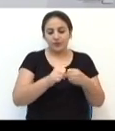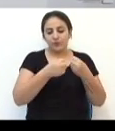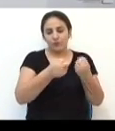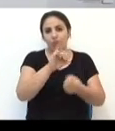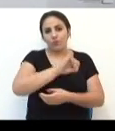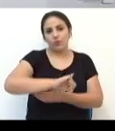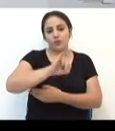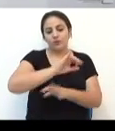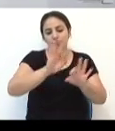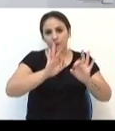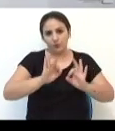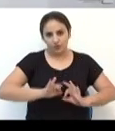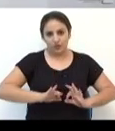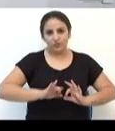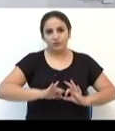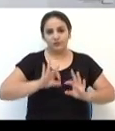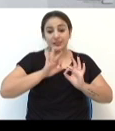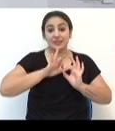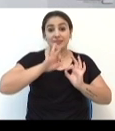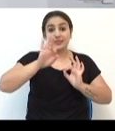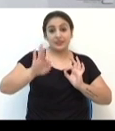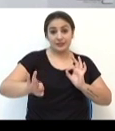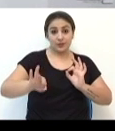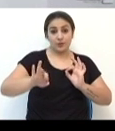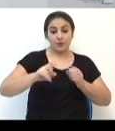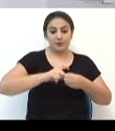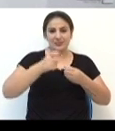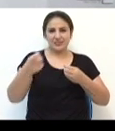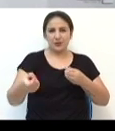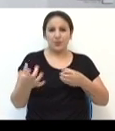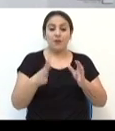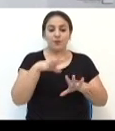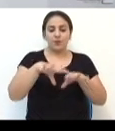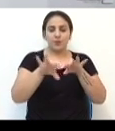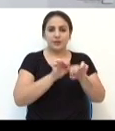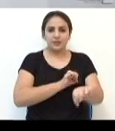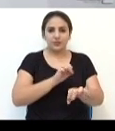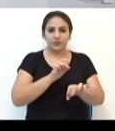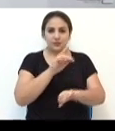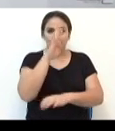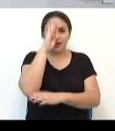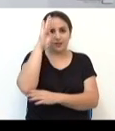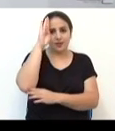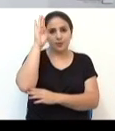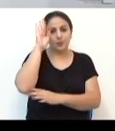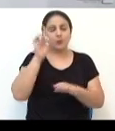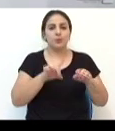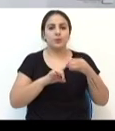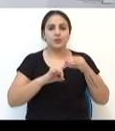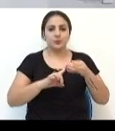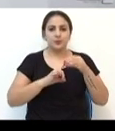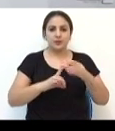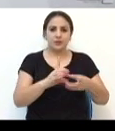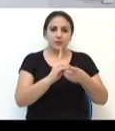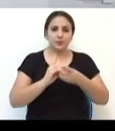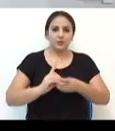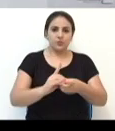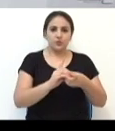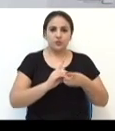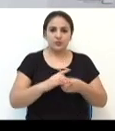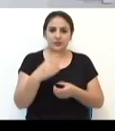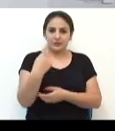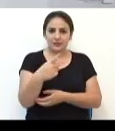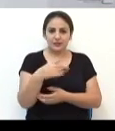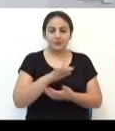a importância do projeto de extensão para a formação dos acadêmicos e principalmente na democratização